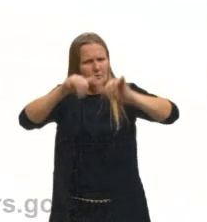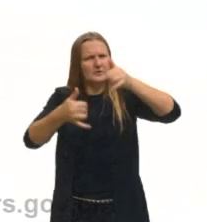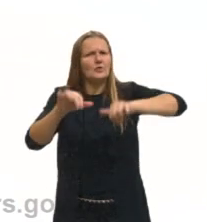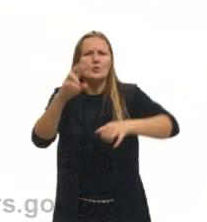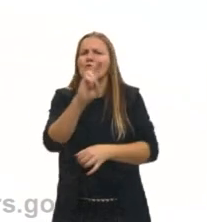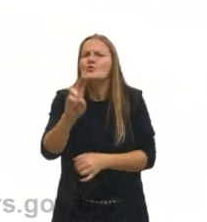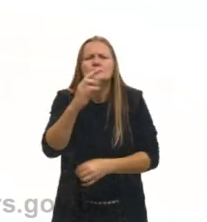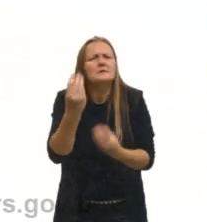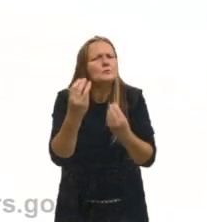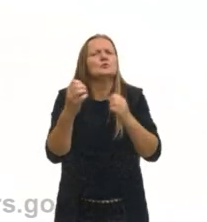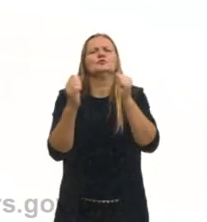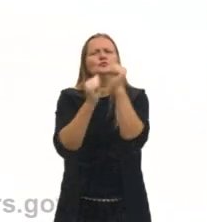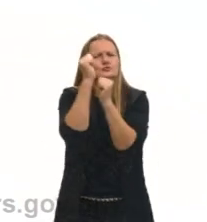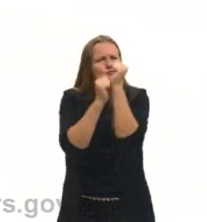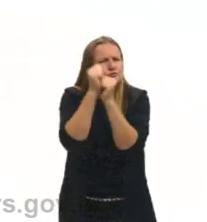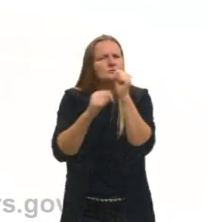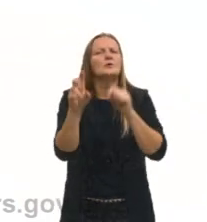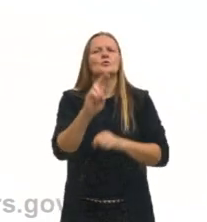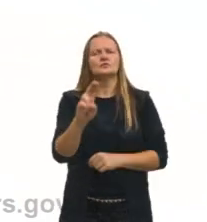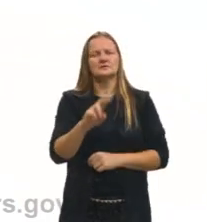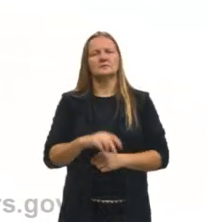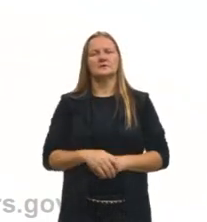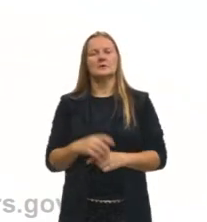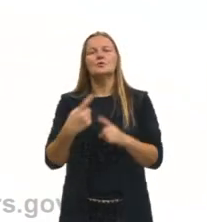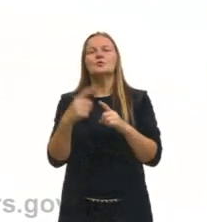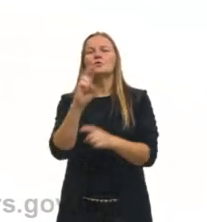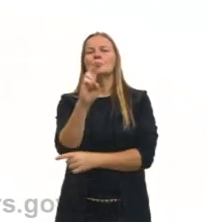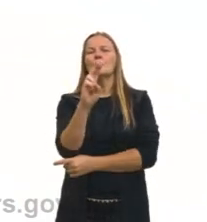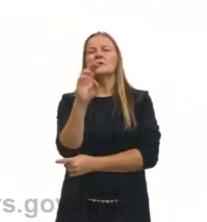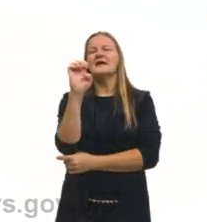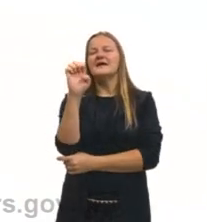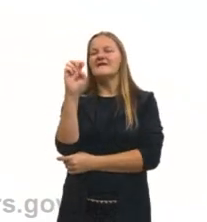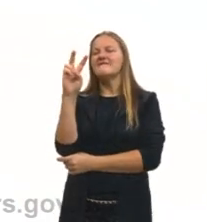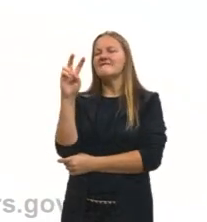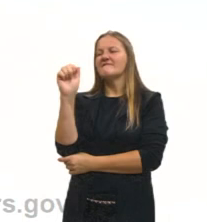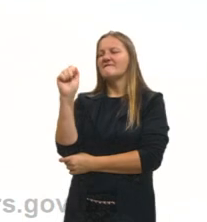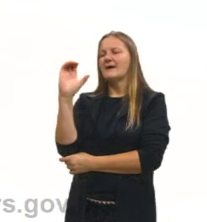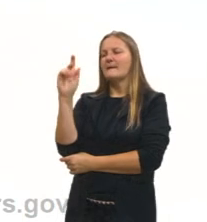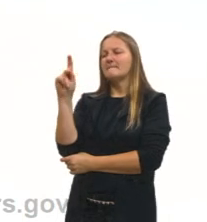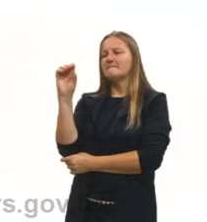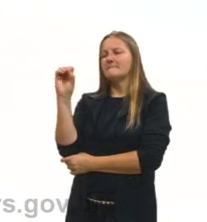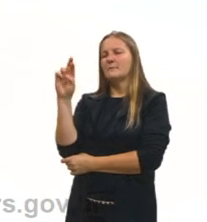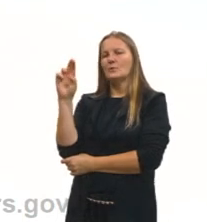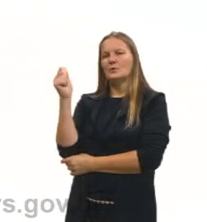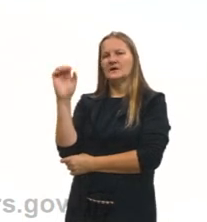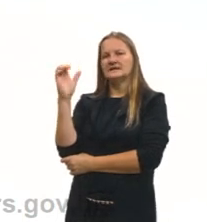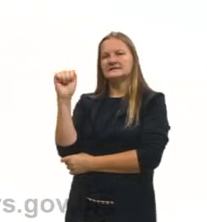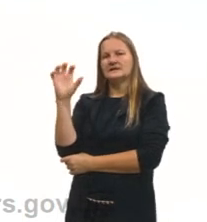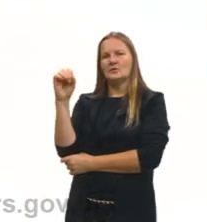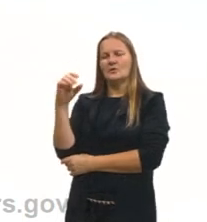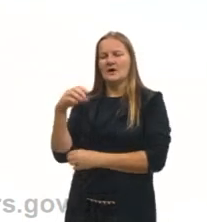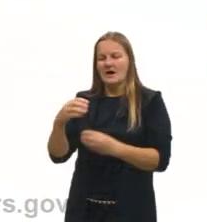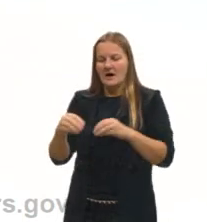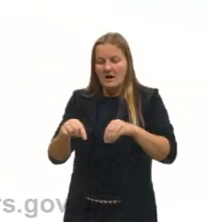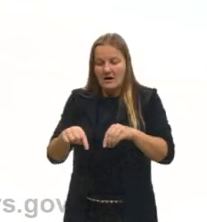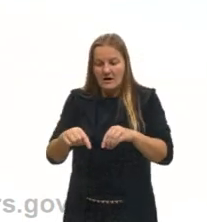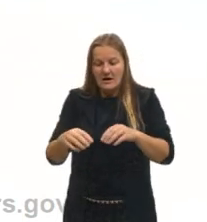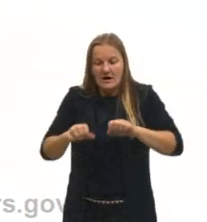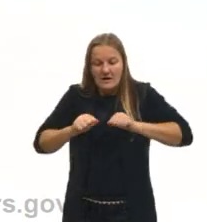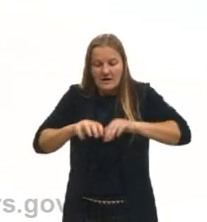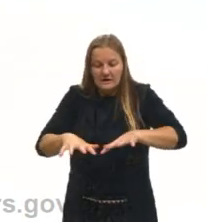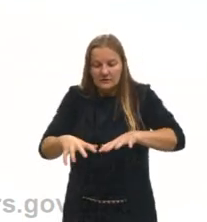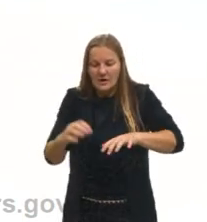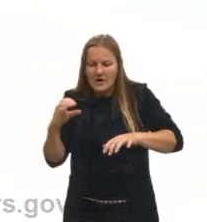em indústrias. A vaporização, ou evaporação, ela consiste em aquecer a mistura do